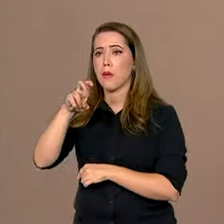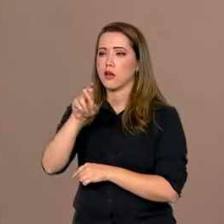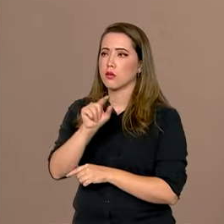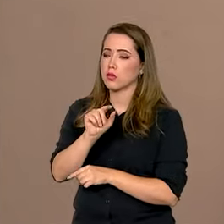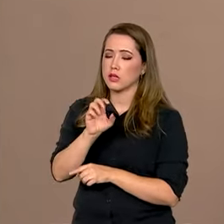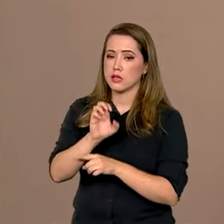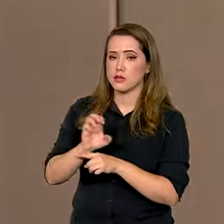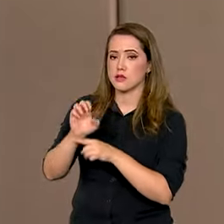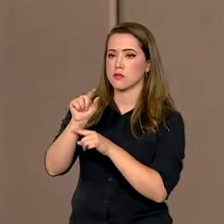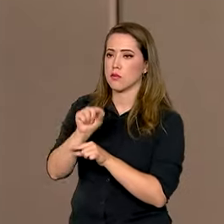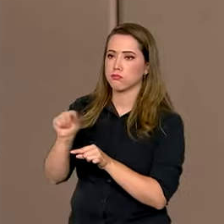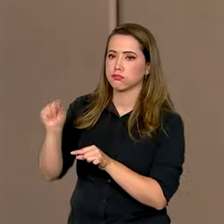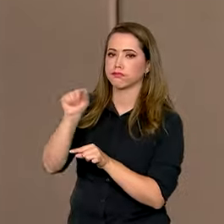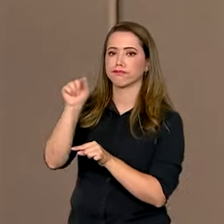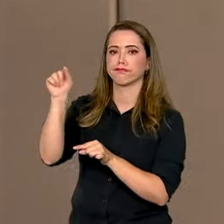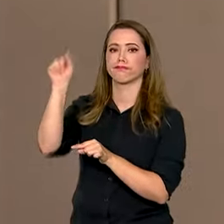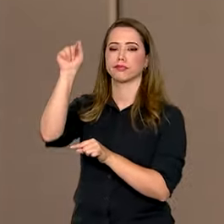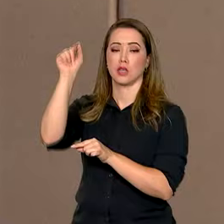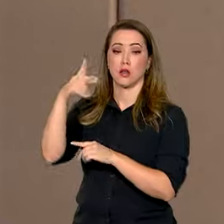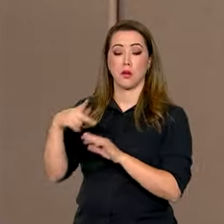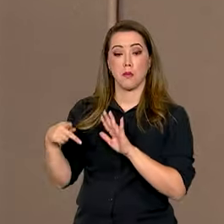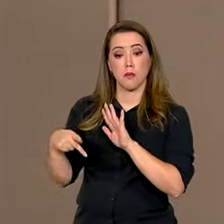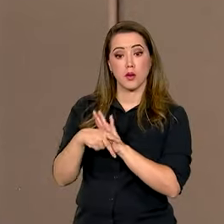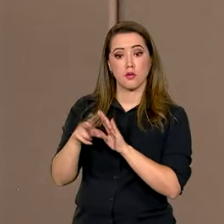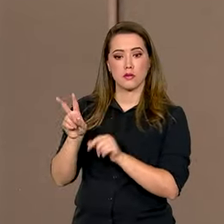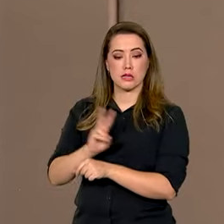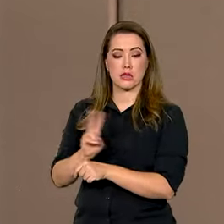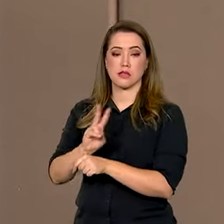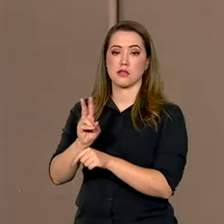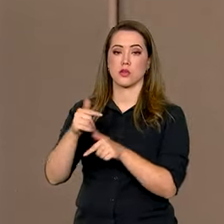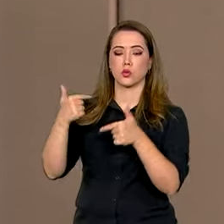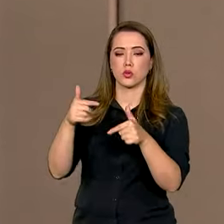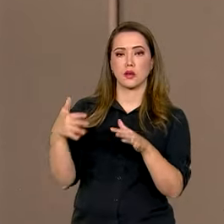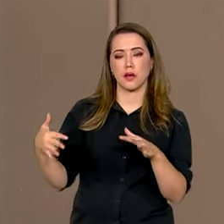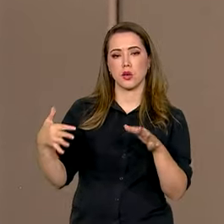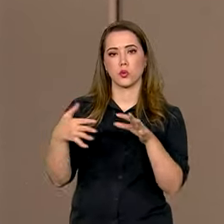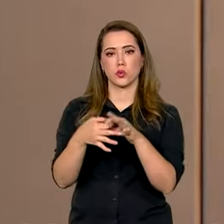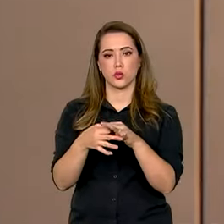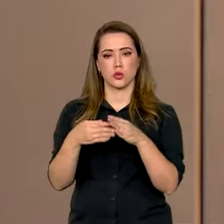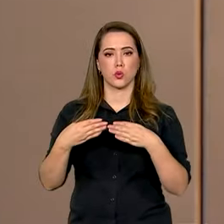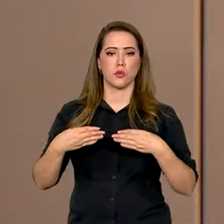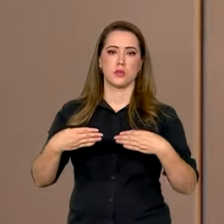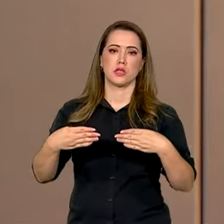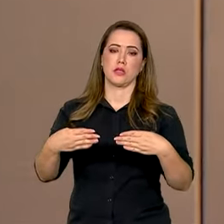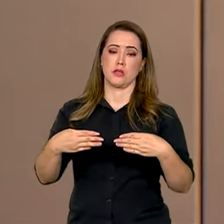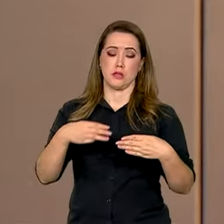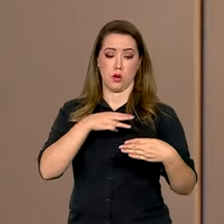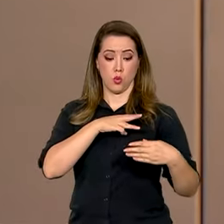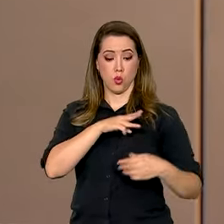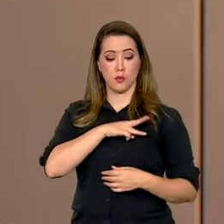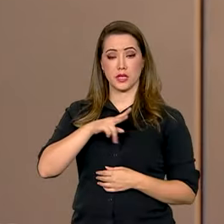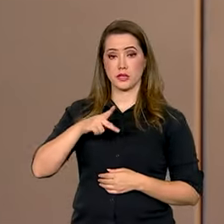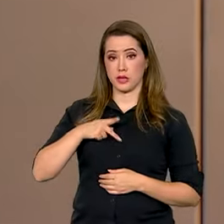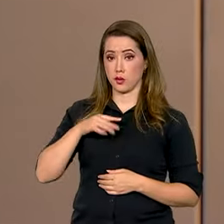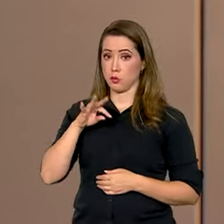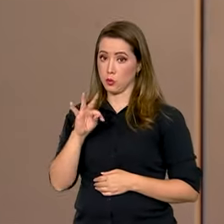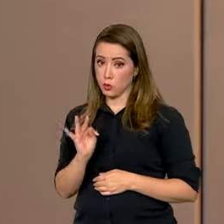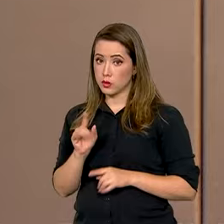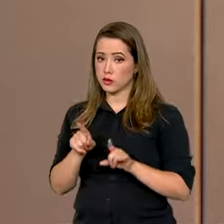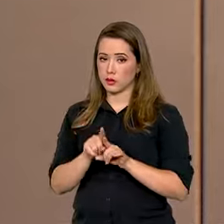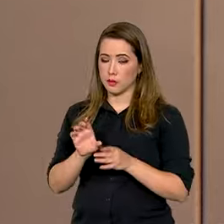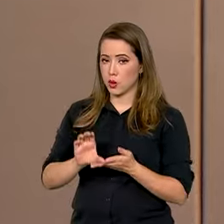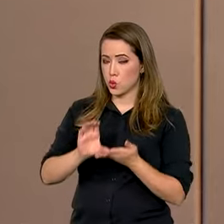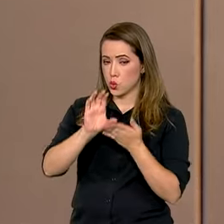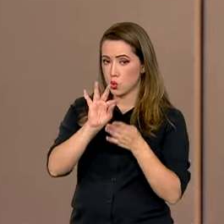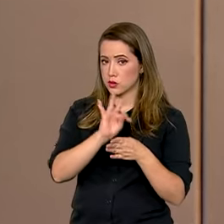estados brasileiros pela Auditoria Fiscal do Trabalho em parceria com o Ministério Público do Trabalho, Conselhos